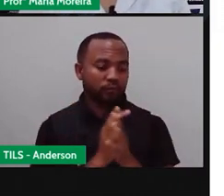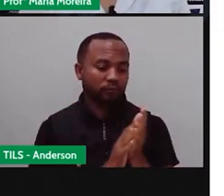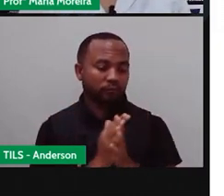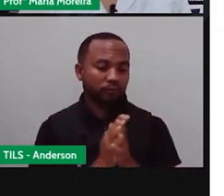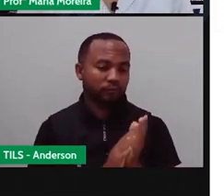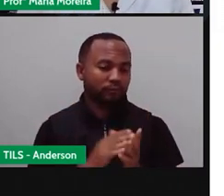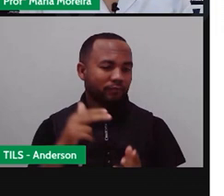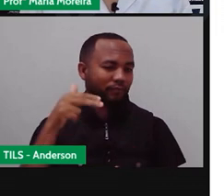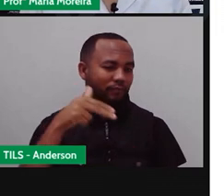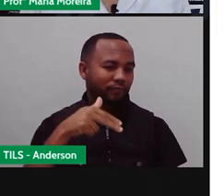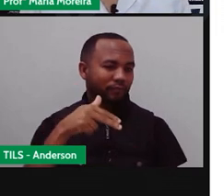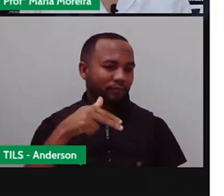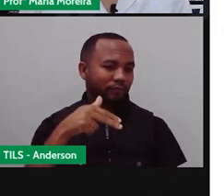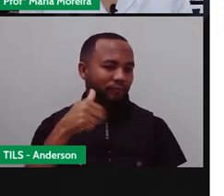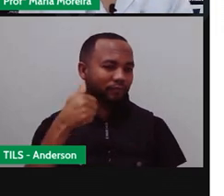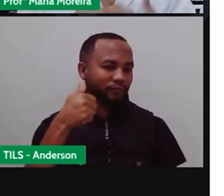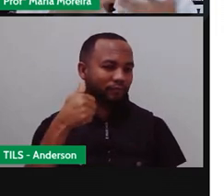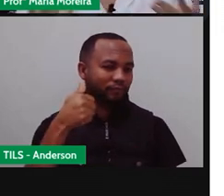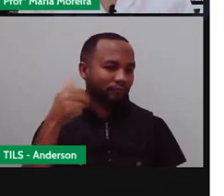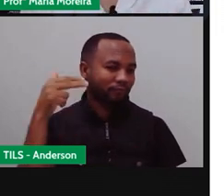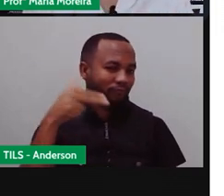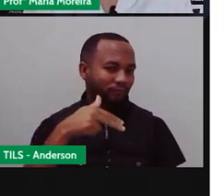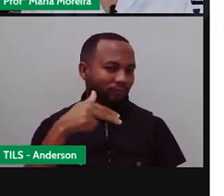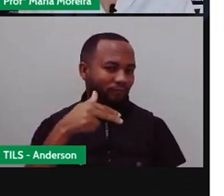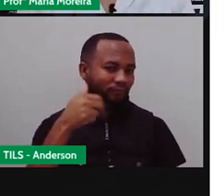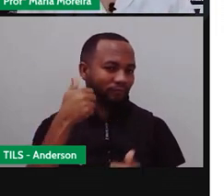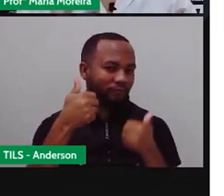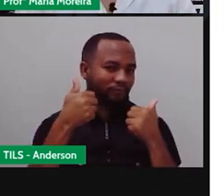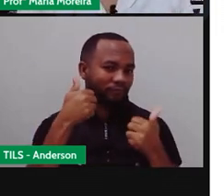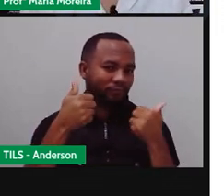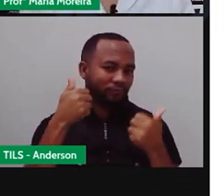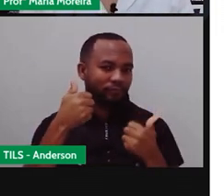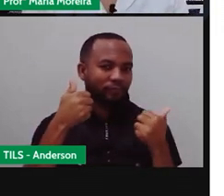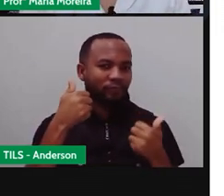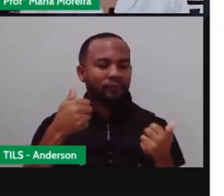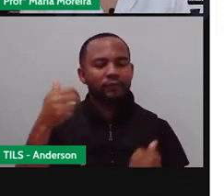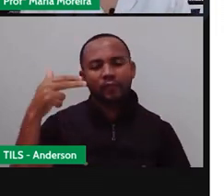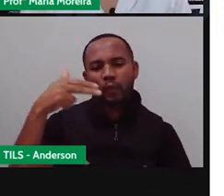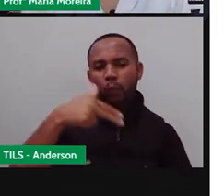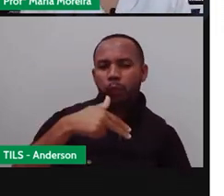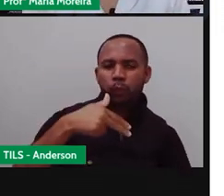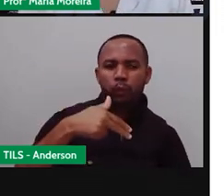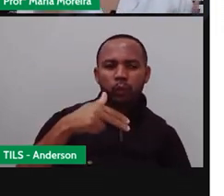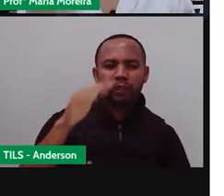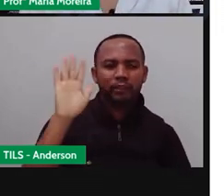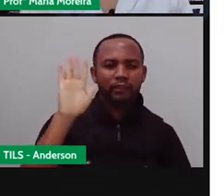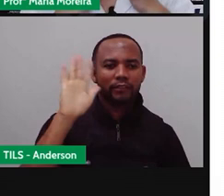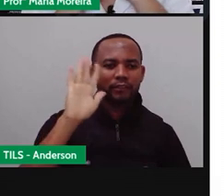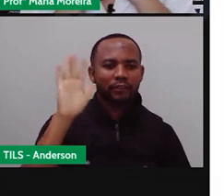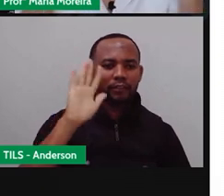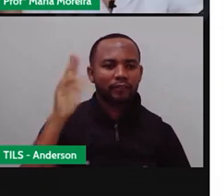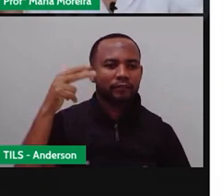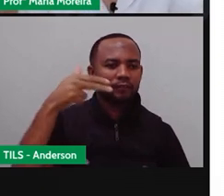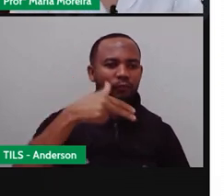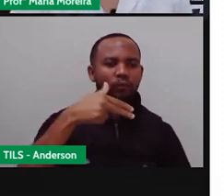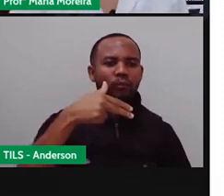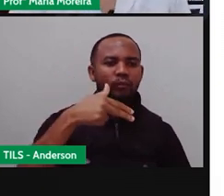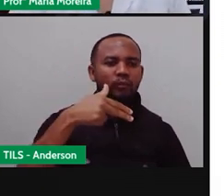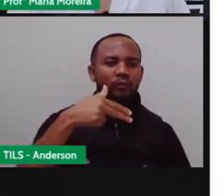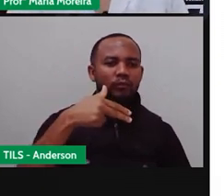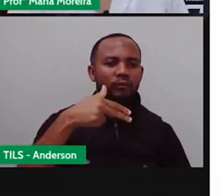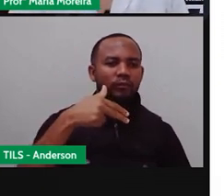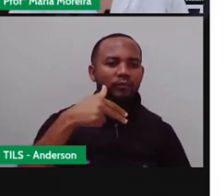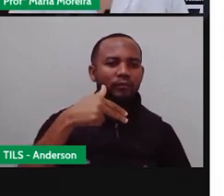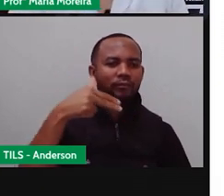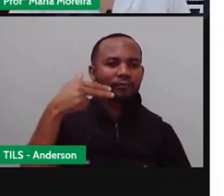possível for. Para que em breve possamos todos, né? Estarmos aí juntinhos mais uma vez. Um beijo aí de